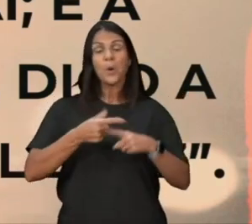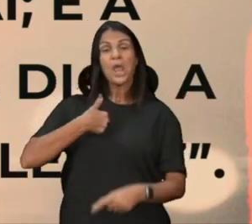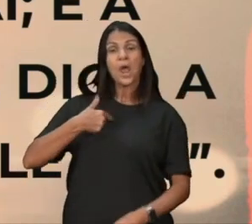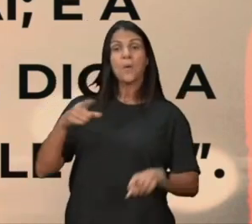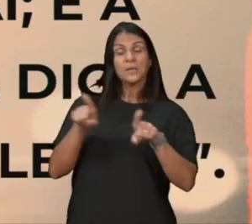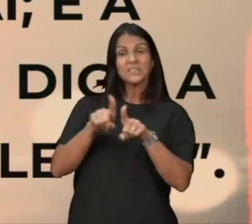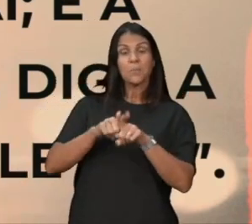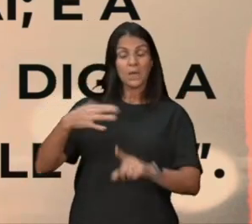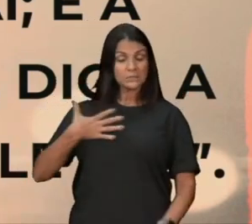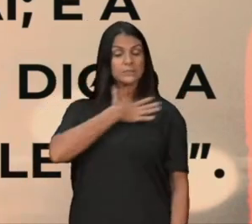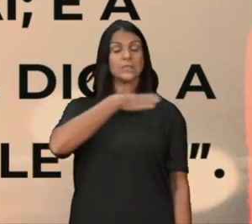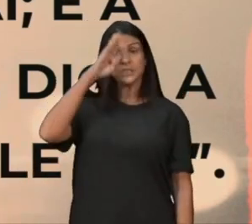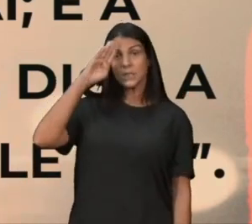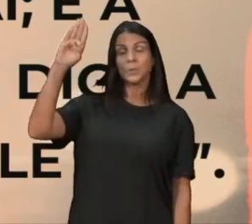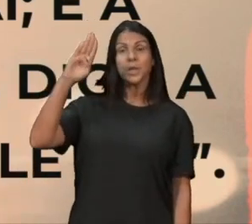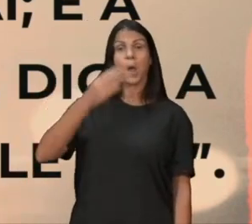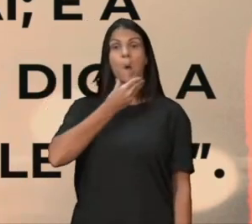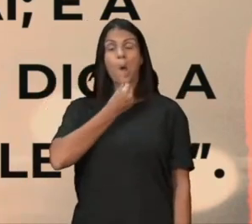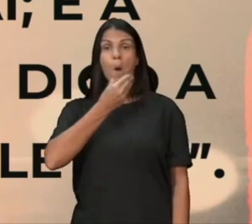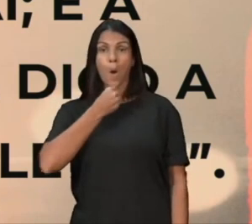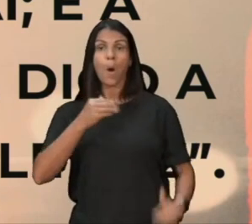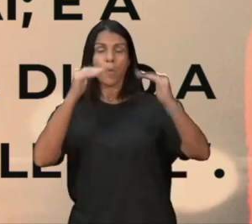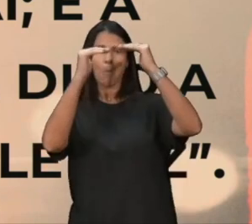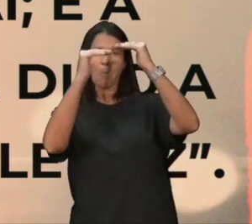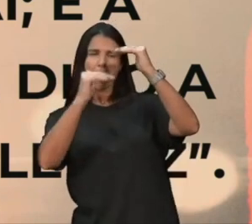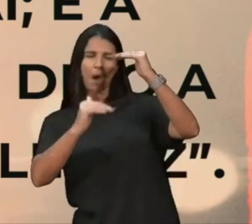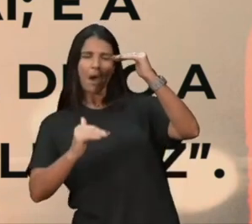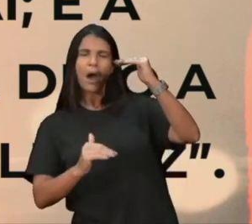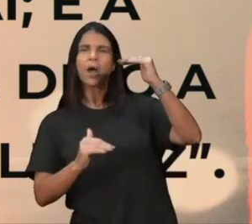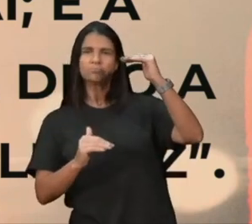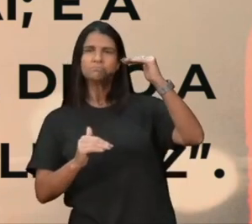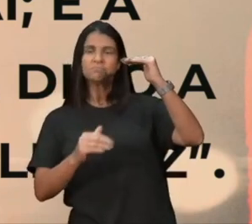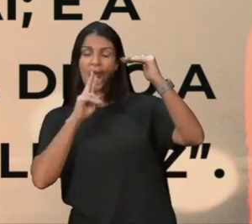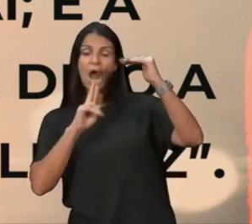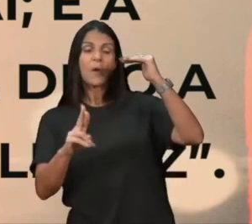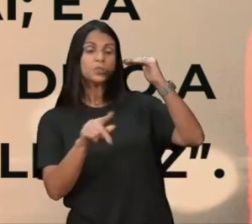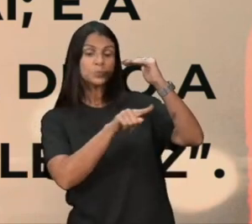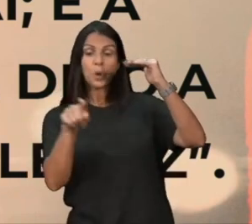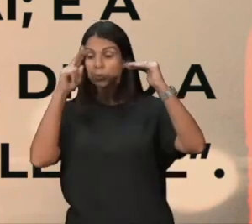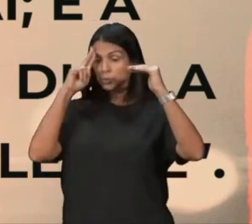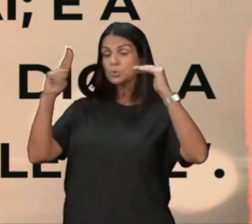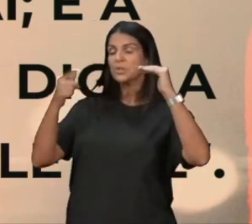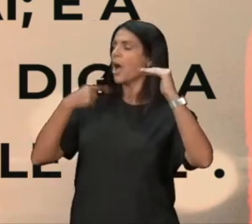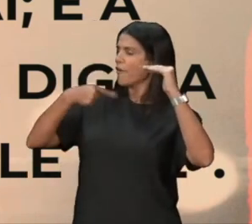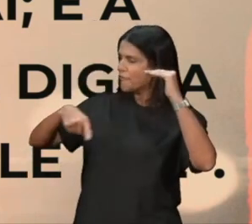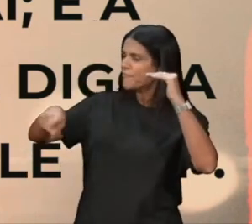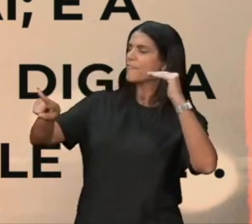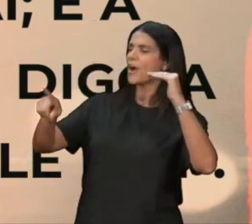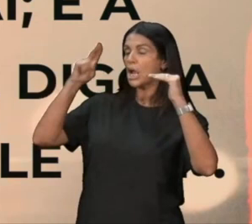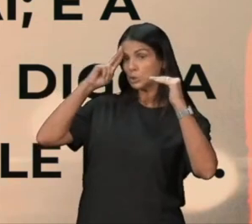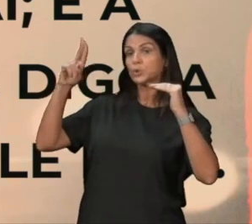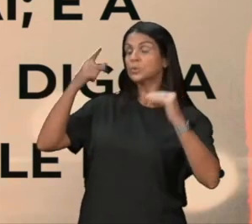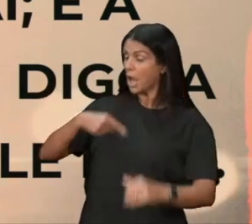autoridade, e com soldado sob o meu comando, digo a um vai, e ele vai, e a outro venha, e ele